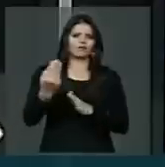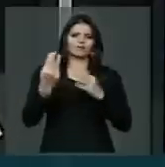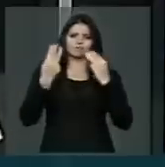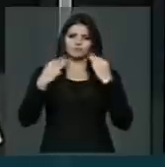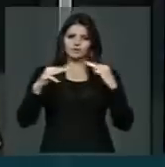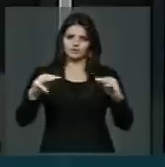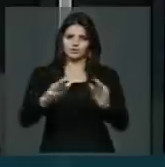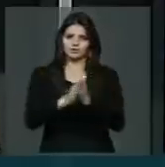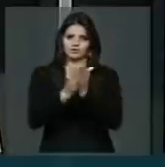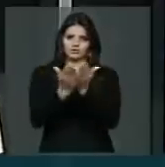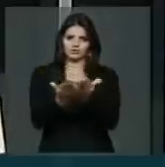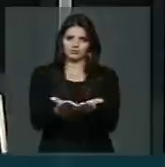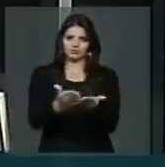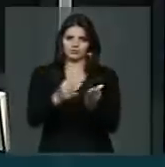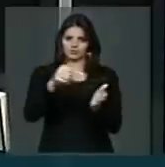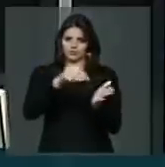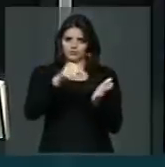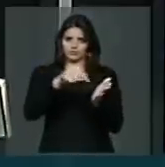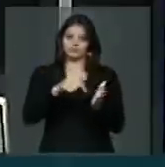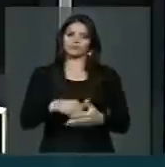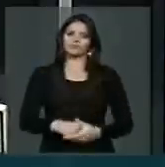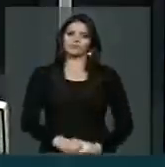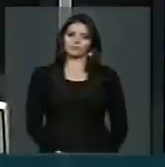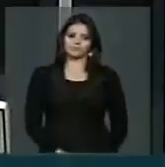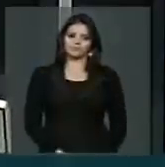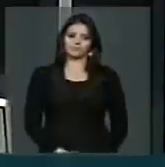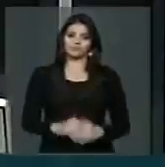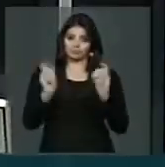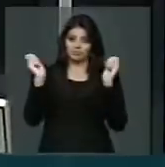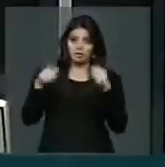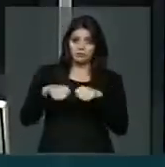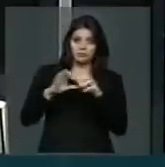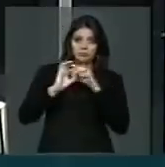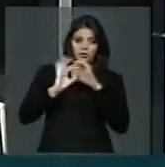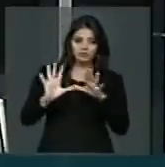contêm esse livro sagrado. me permita?